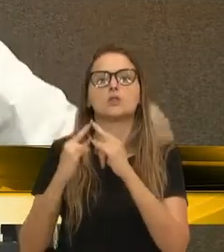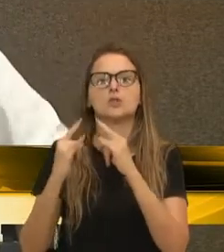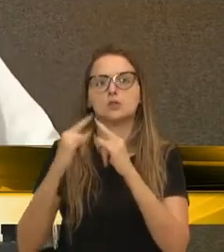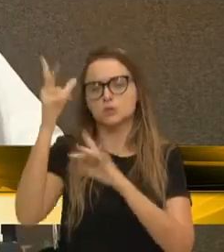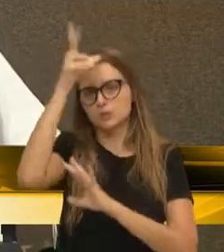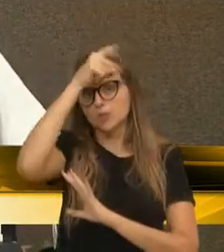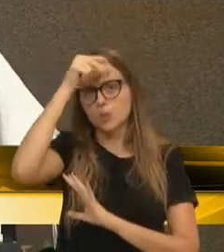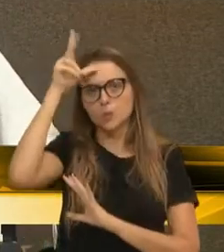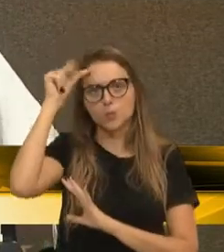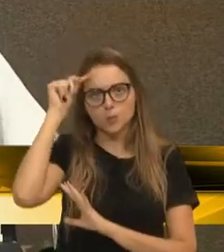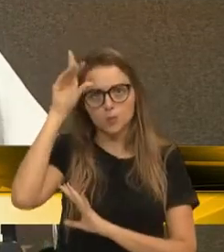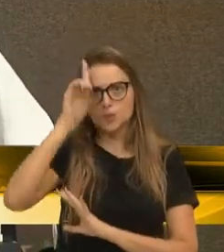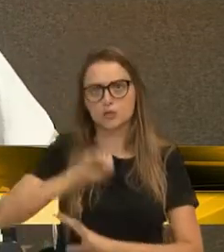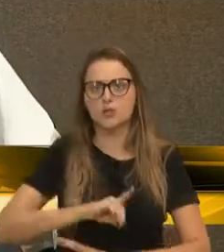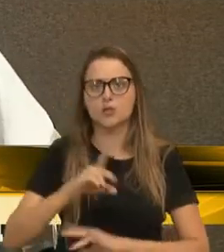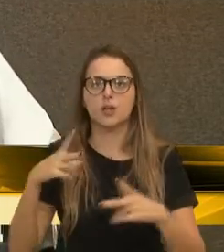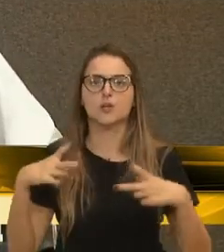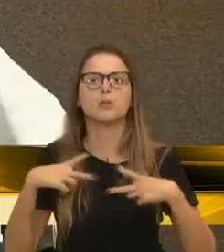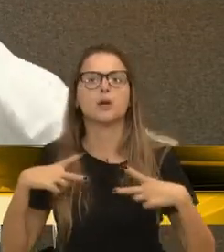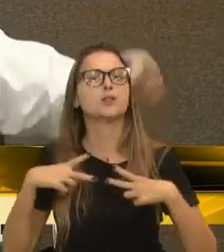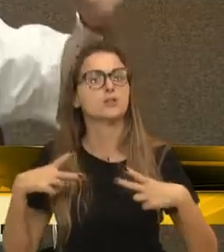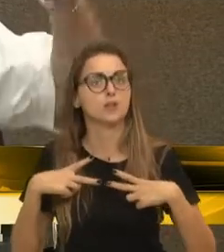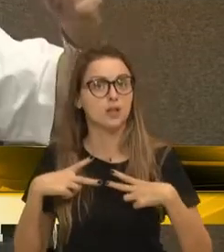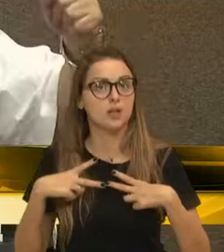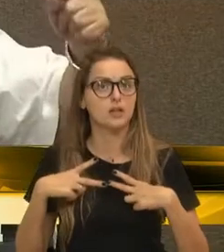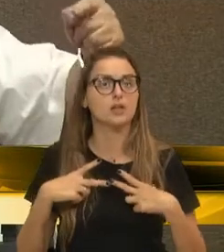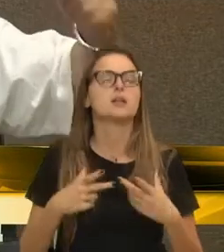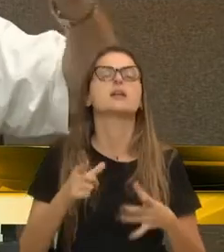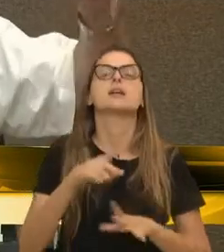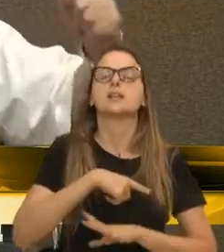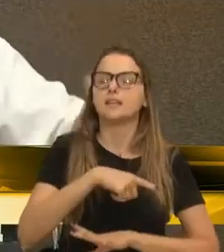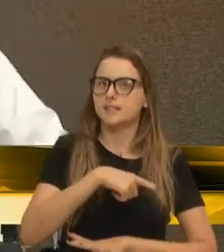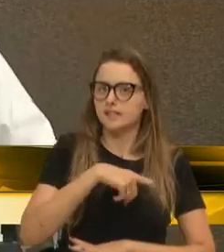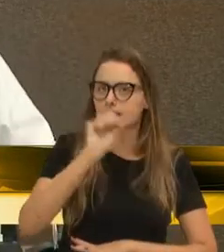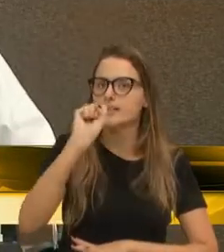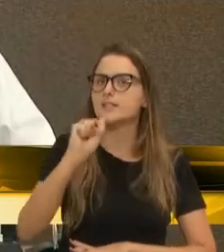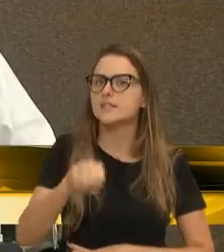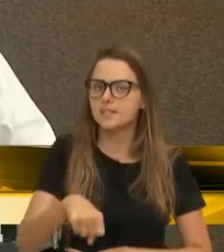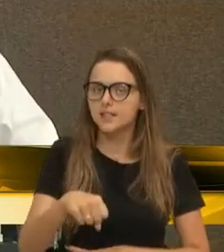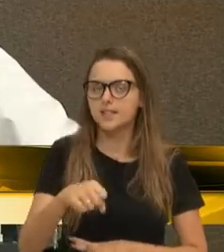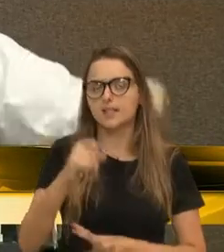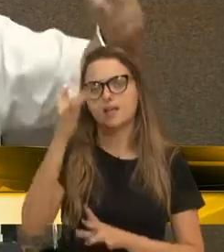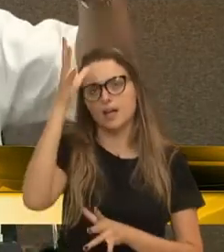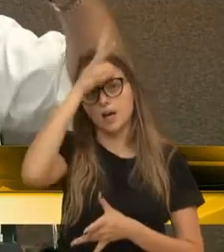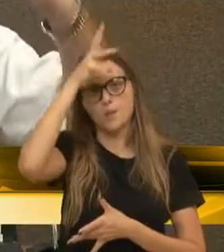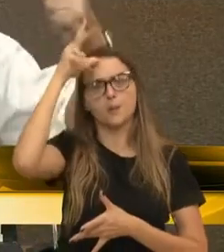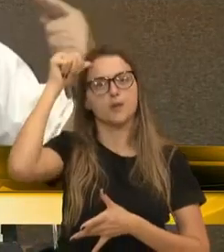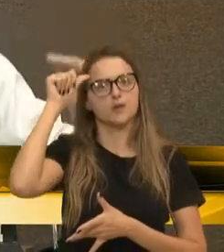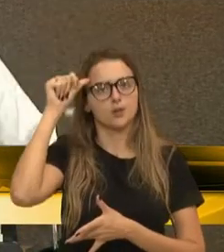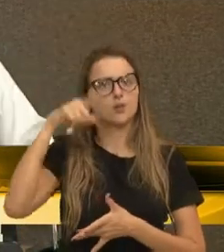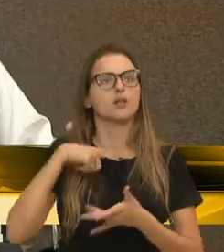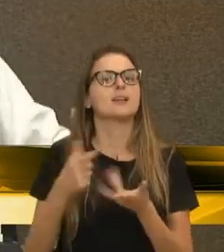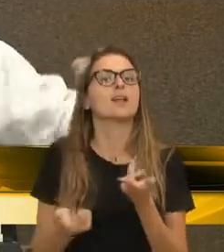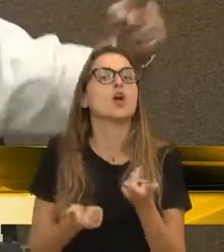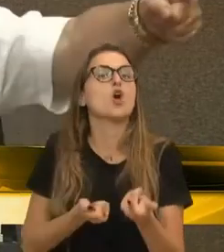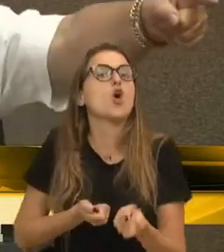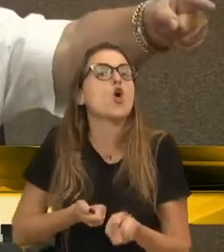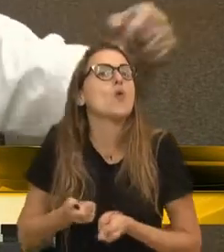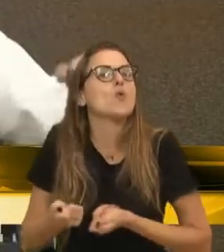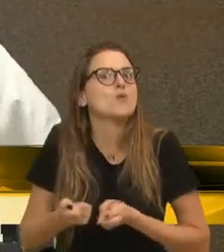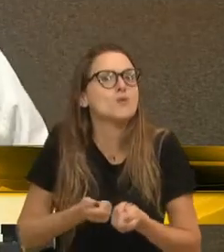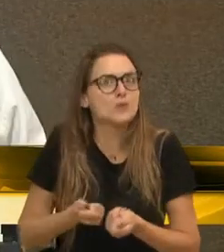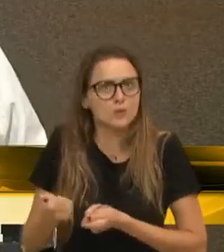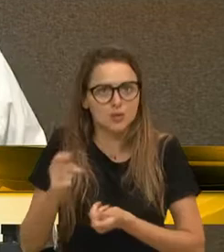pública de direito privado, onde, aí sim, efetivamente, o poder público tem o controle e